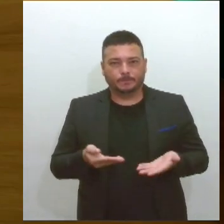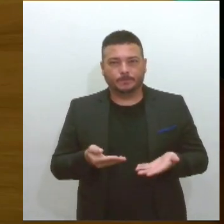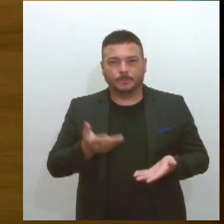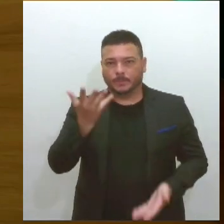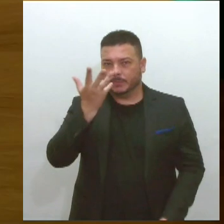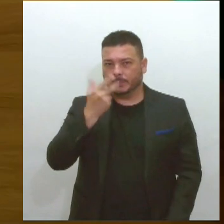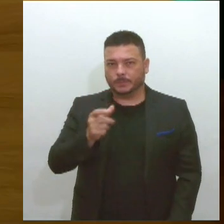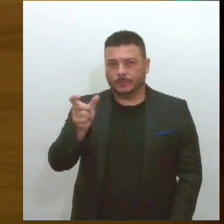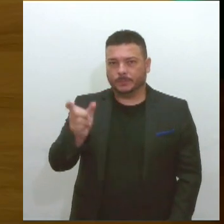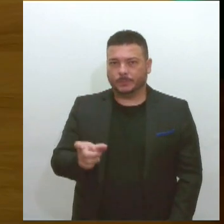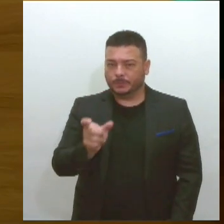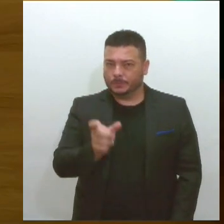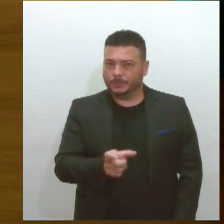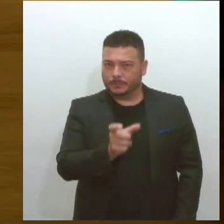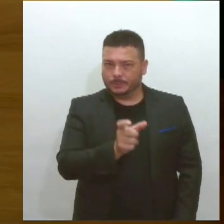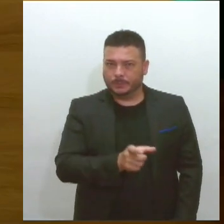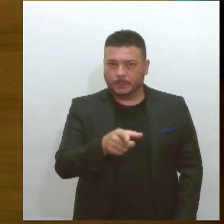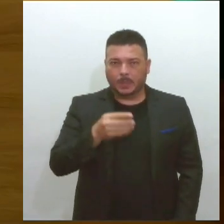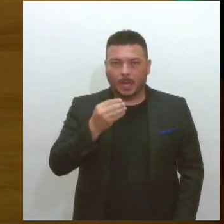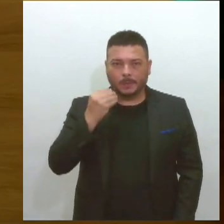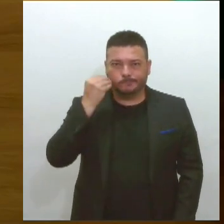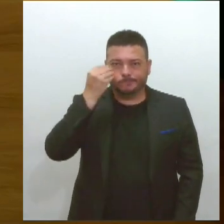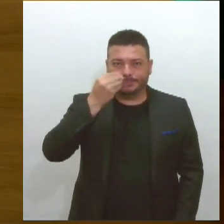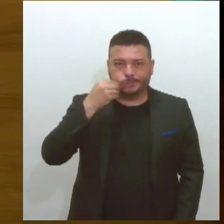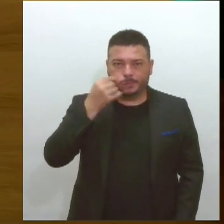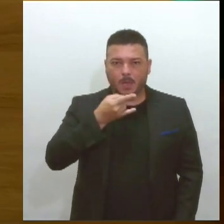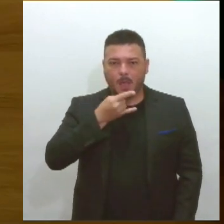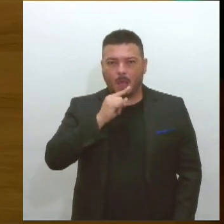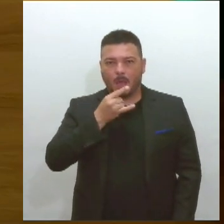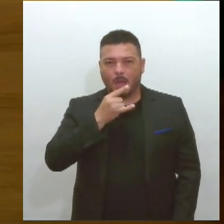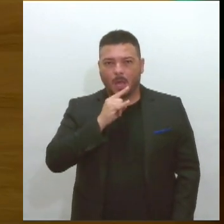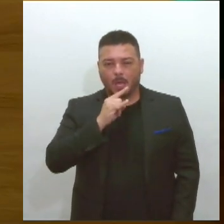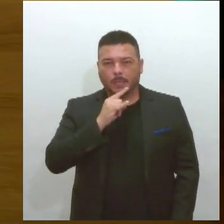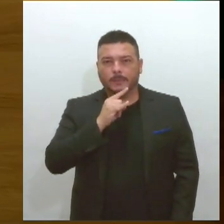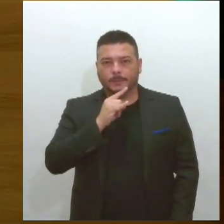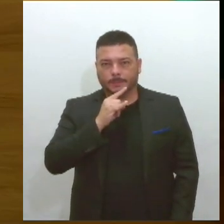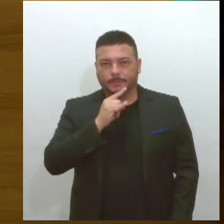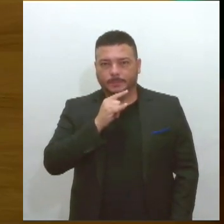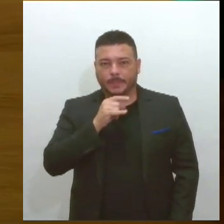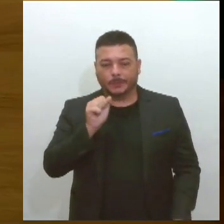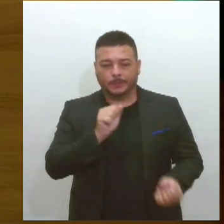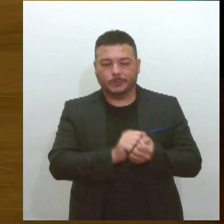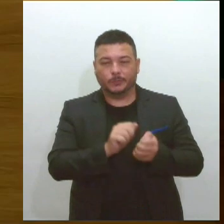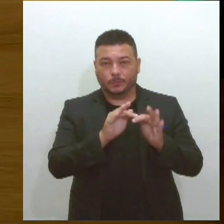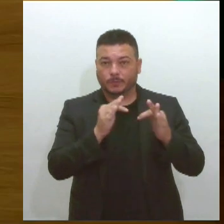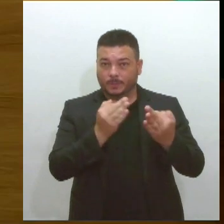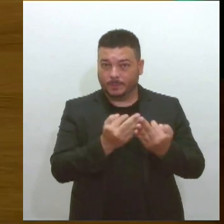provando da bebida alcoólica até com os próprios pais. Como o senhor avalia o cenário hoje?